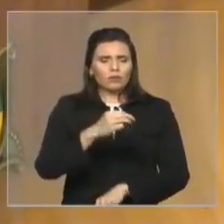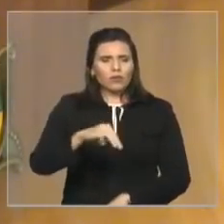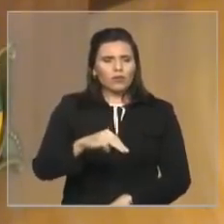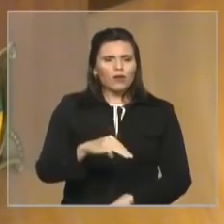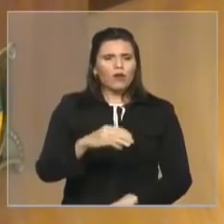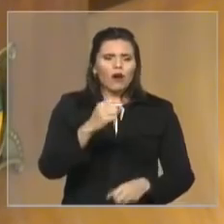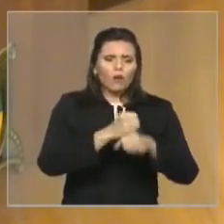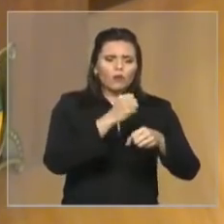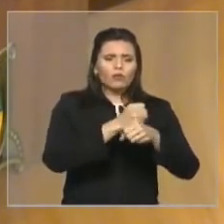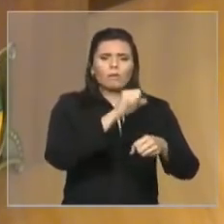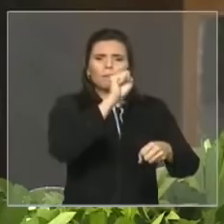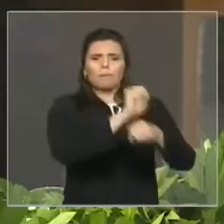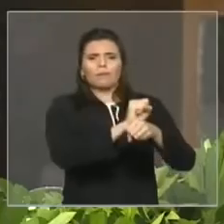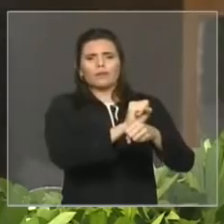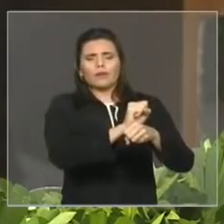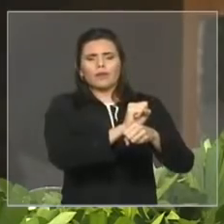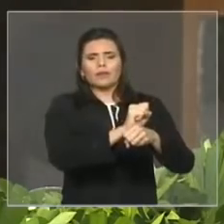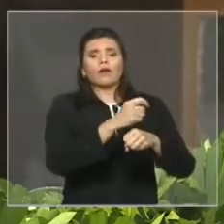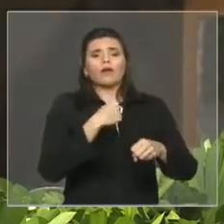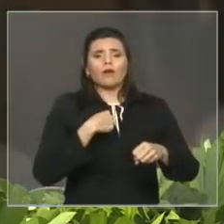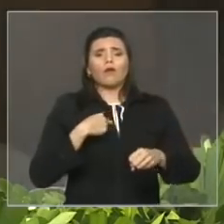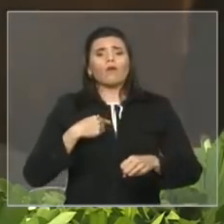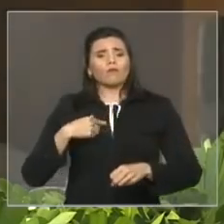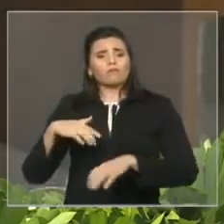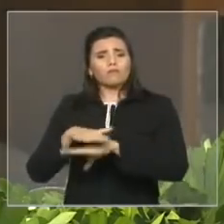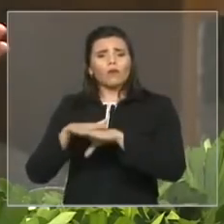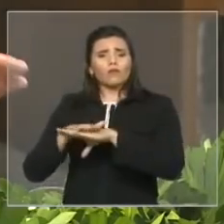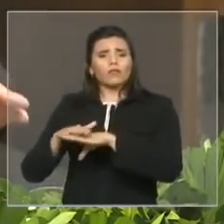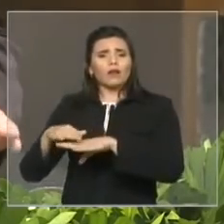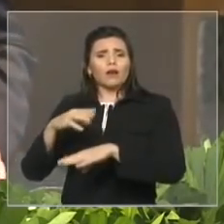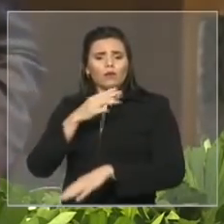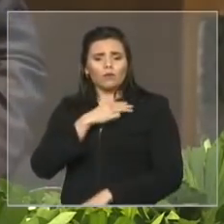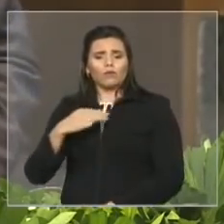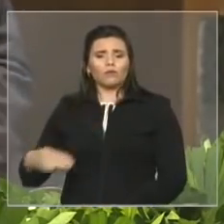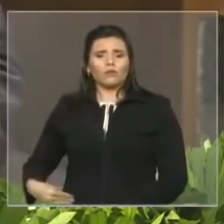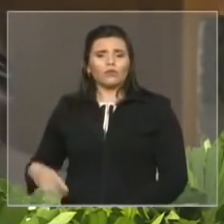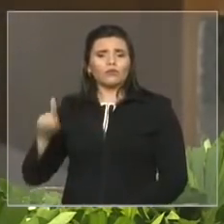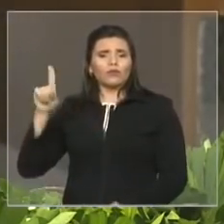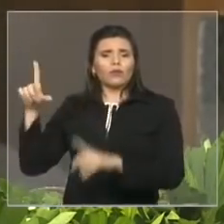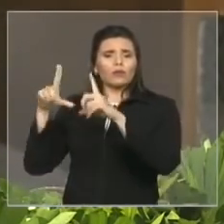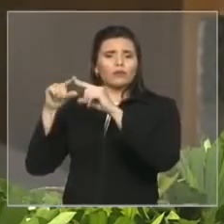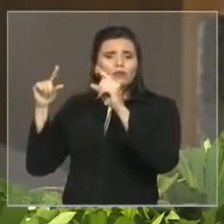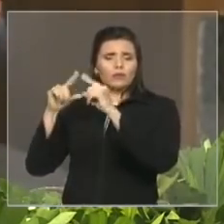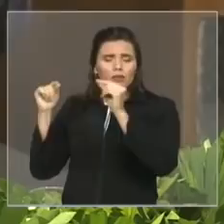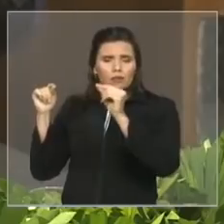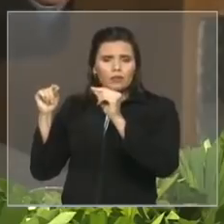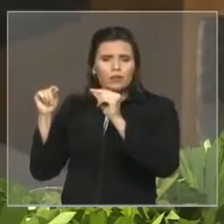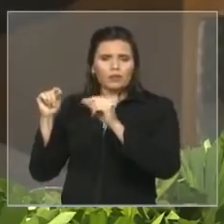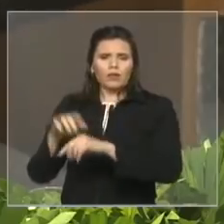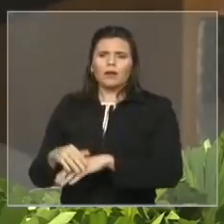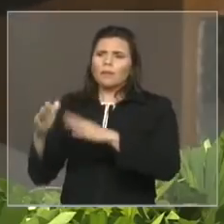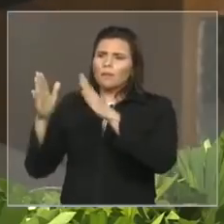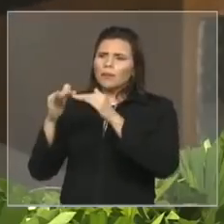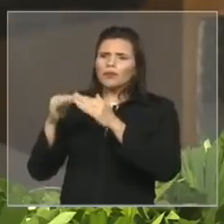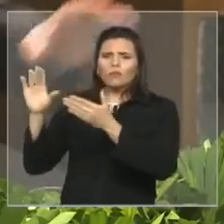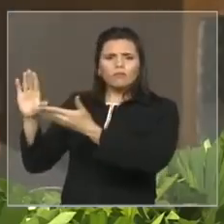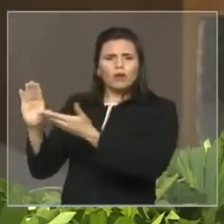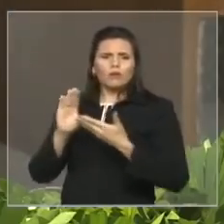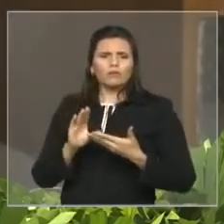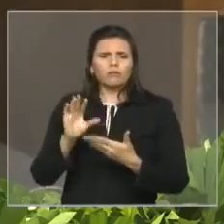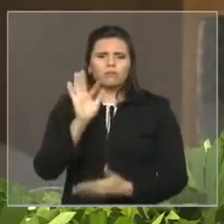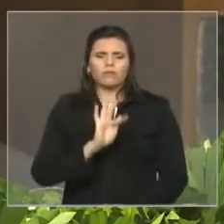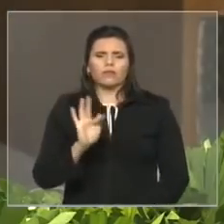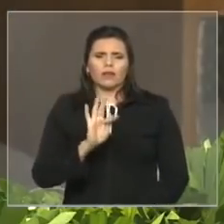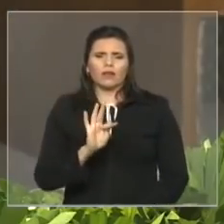quem conhece o maranhão sabe que a cada região nós temos diversas creches federais